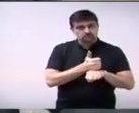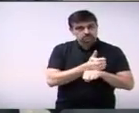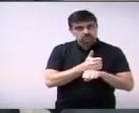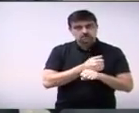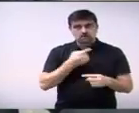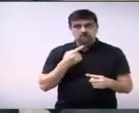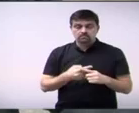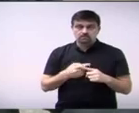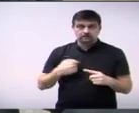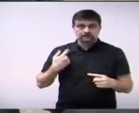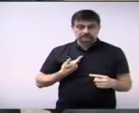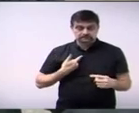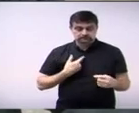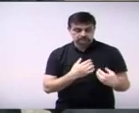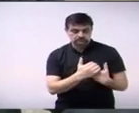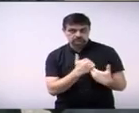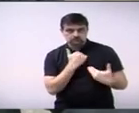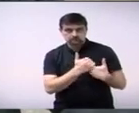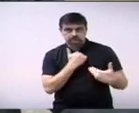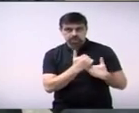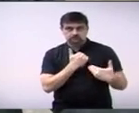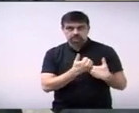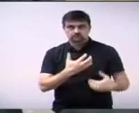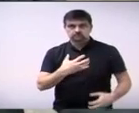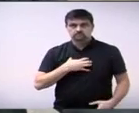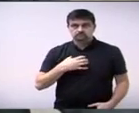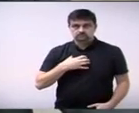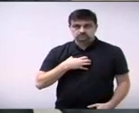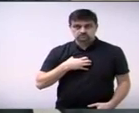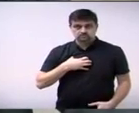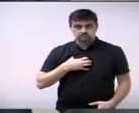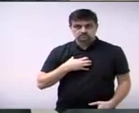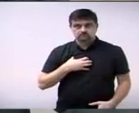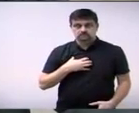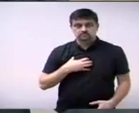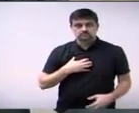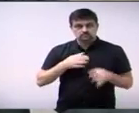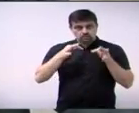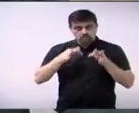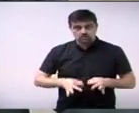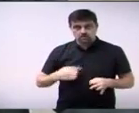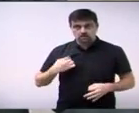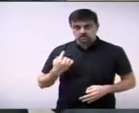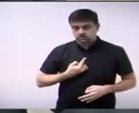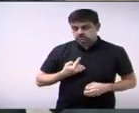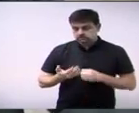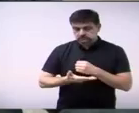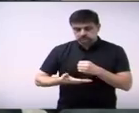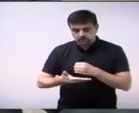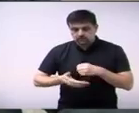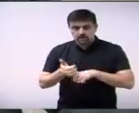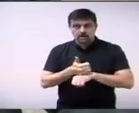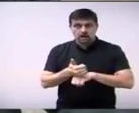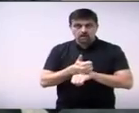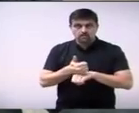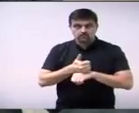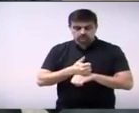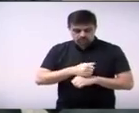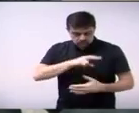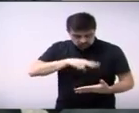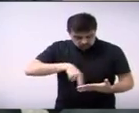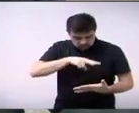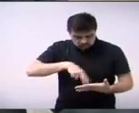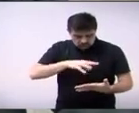estudo técnico nos nortearia de uma forma bem mais... Daria um embasamento técnico para que a gente realmente